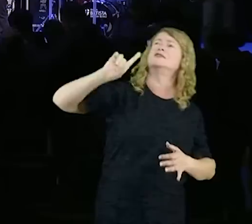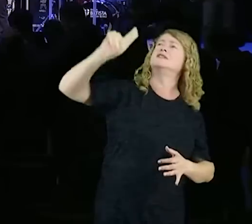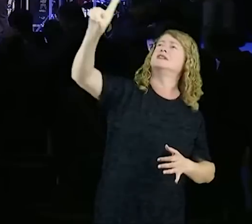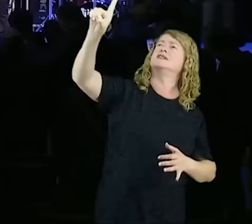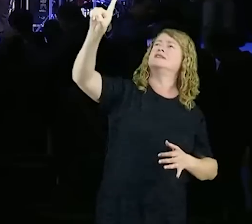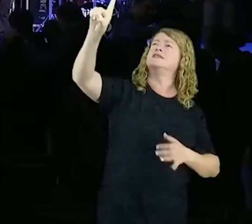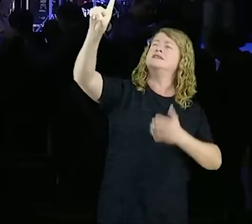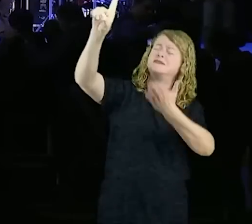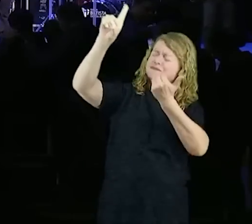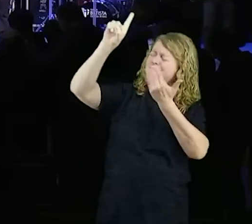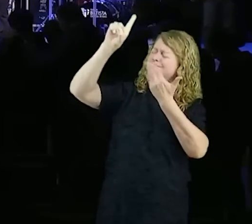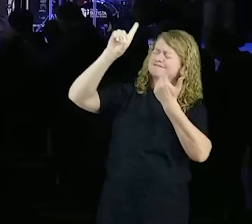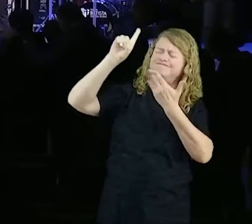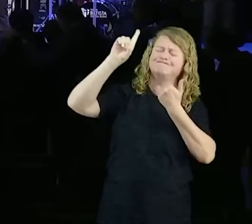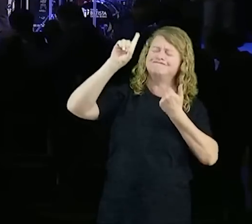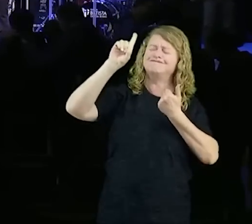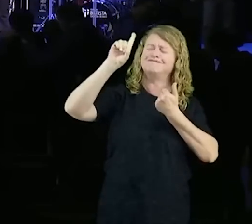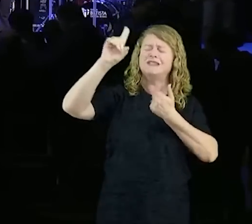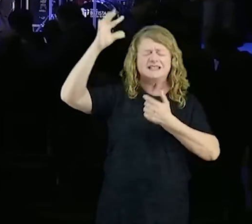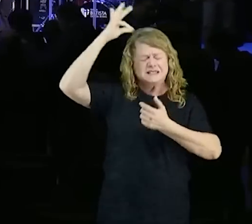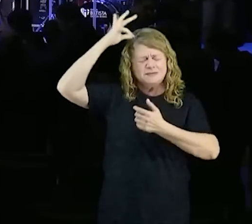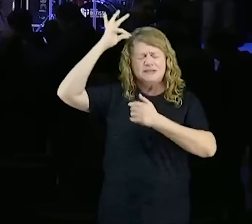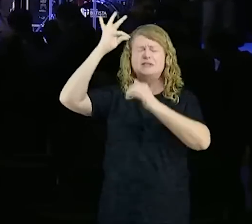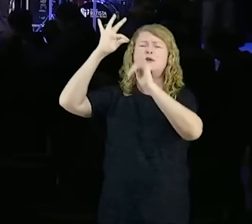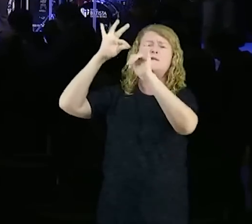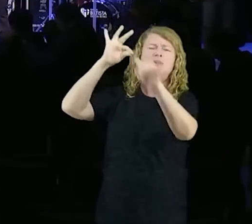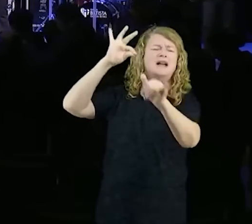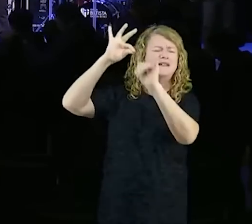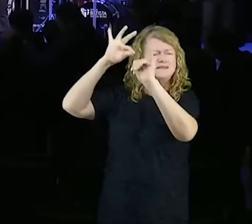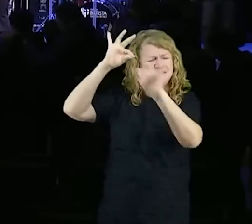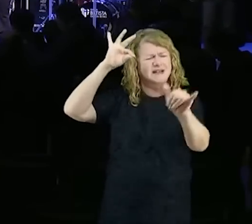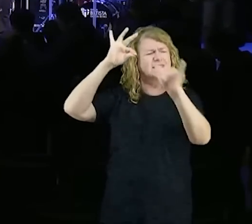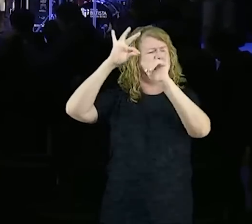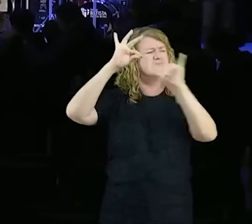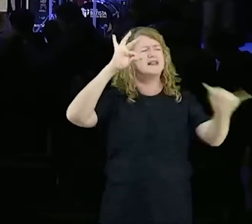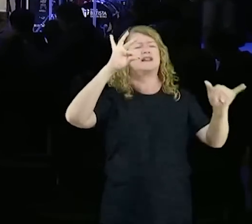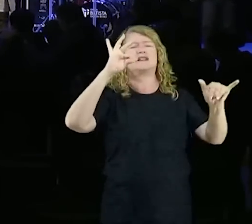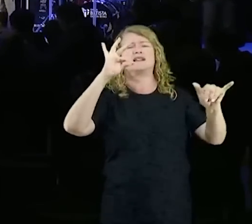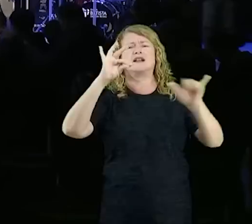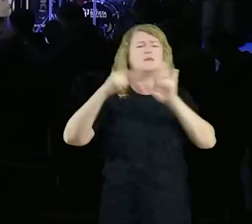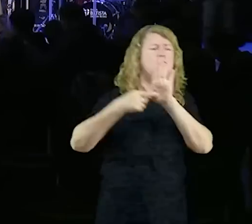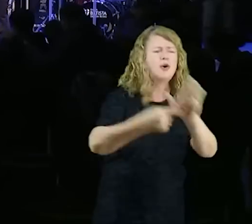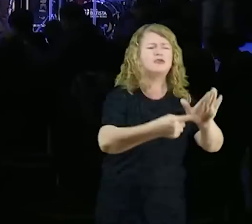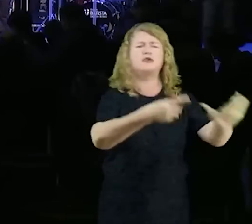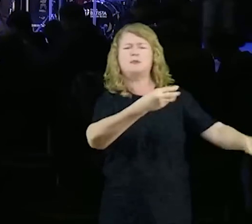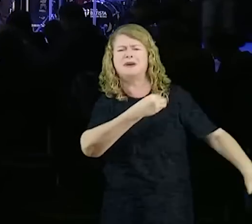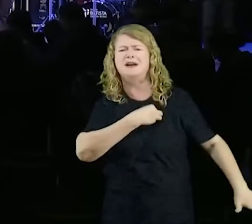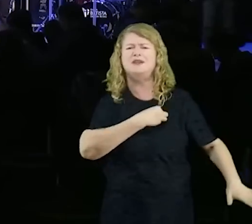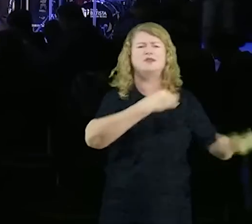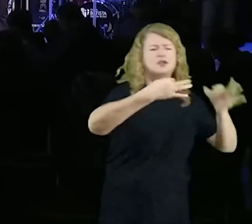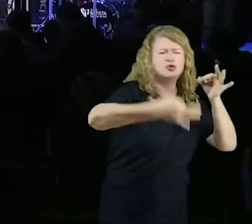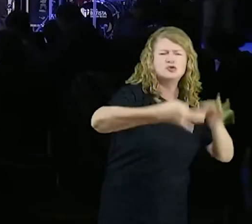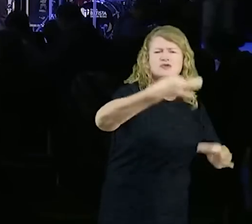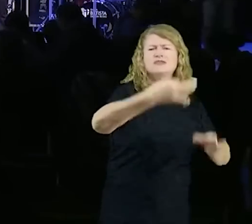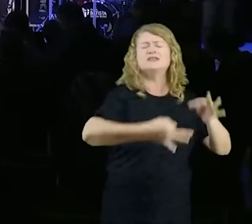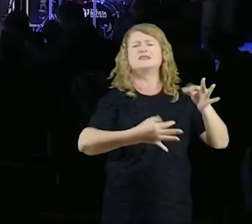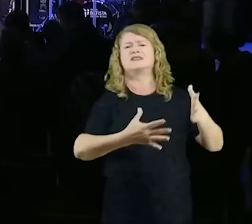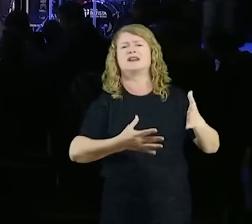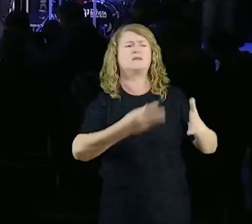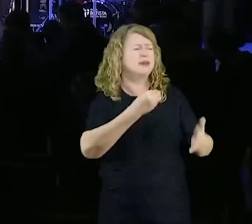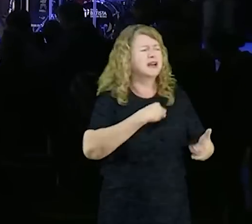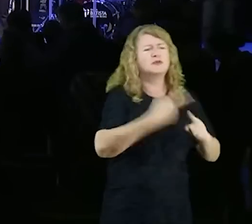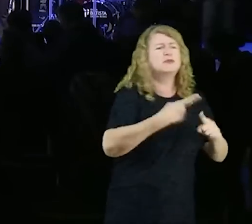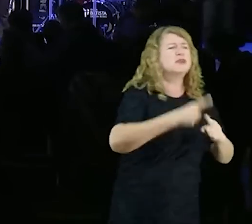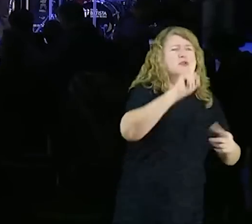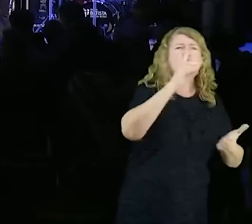o Senhor convence do pecado, da justiça e do juízo, do pecado, porque não crê em Ti,